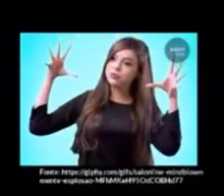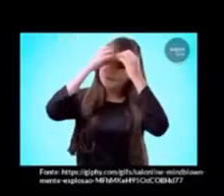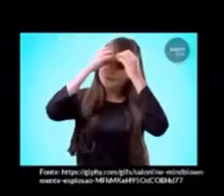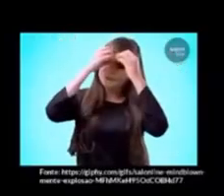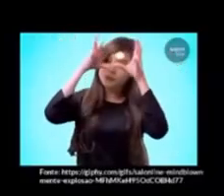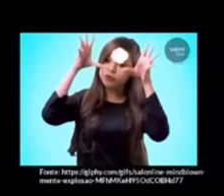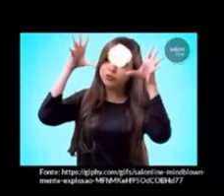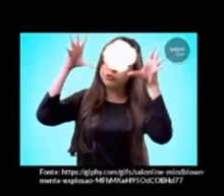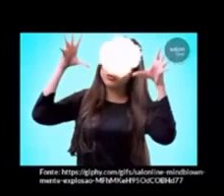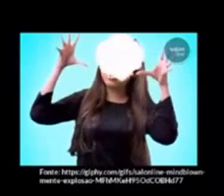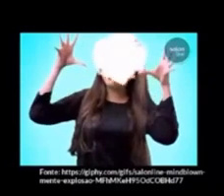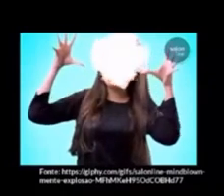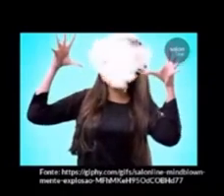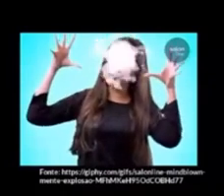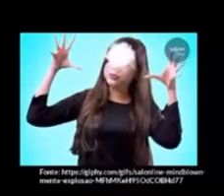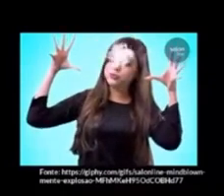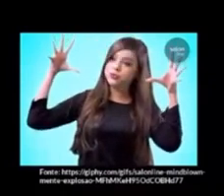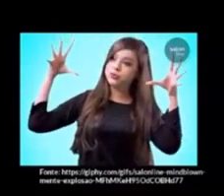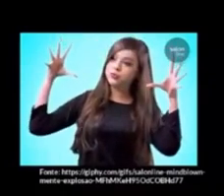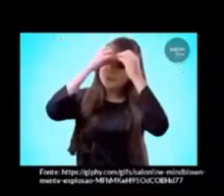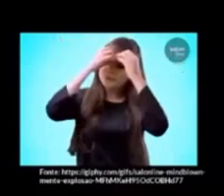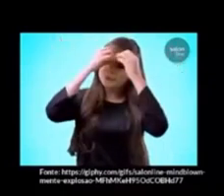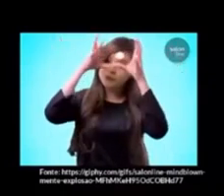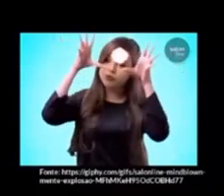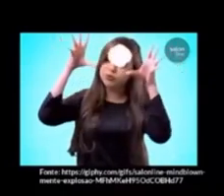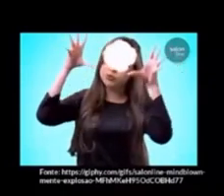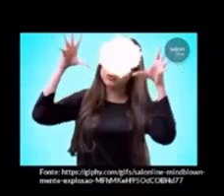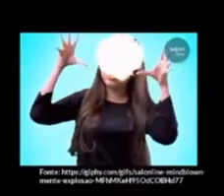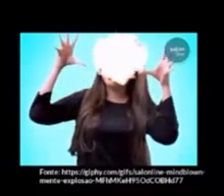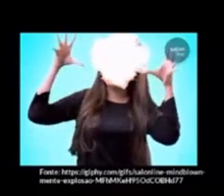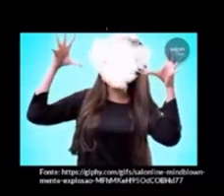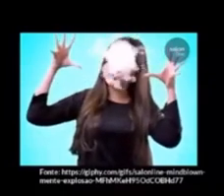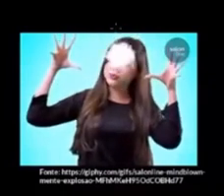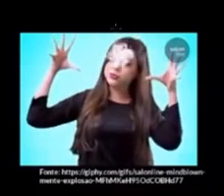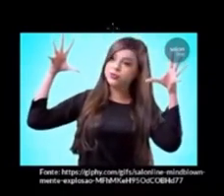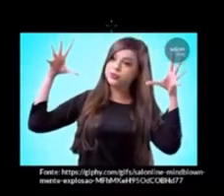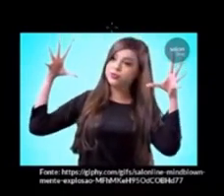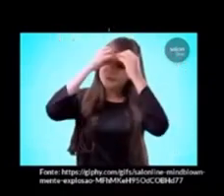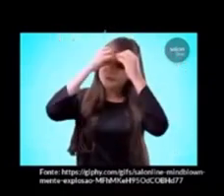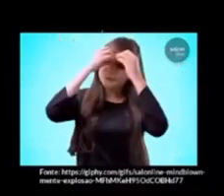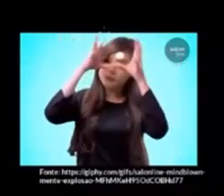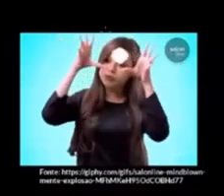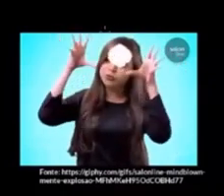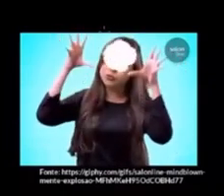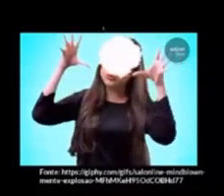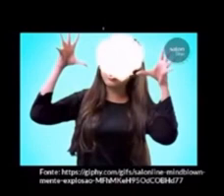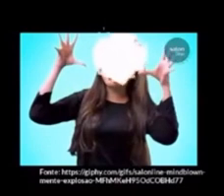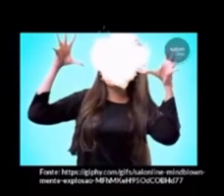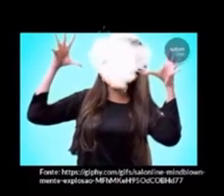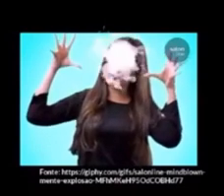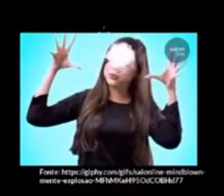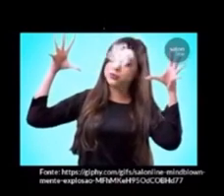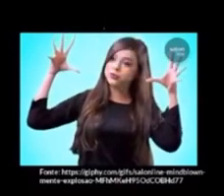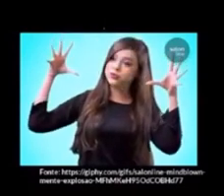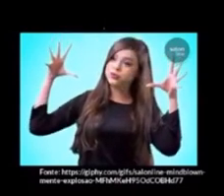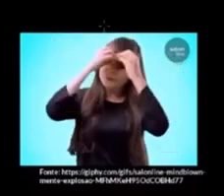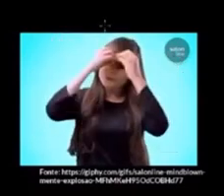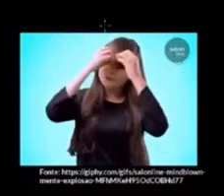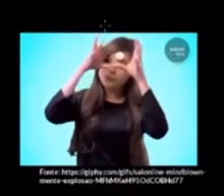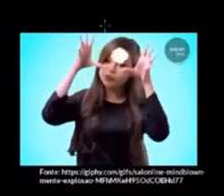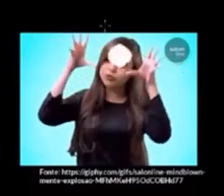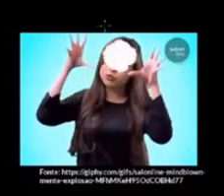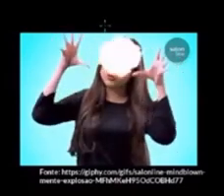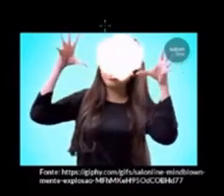um GIF de uma menina em um fundo verde, fazendo uma movimentação da mão na testa. E conforme ela movimenta a mão,